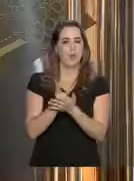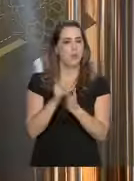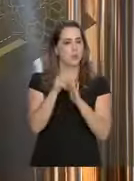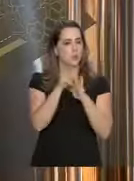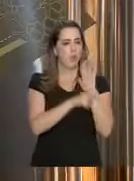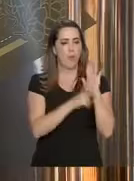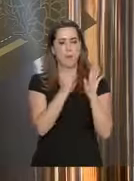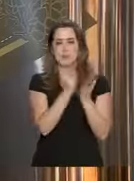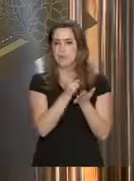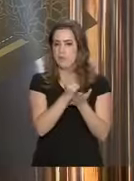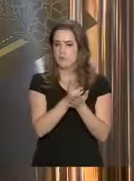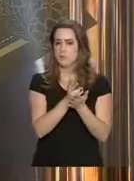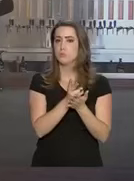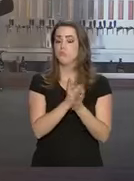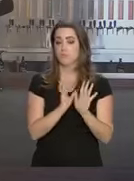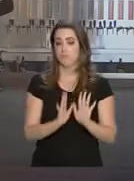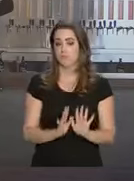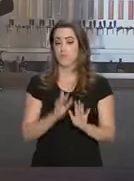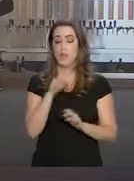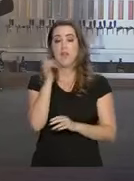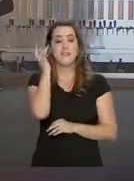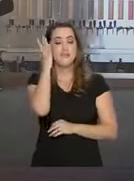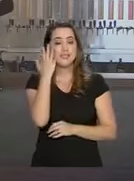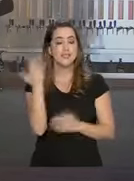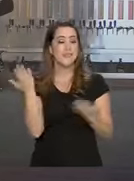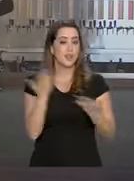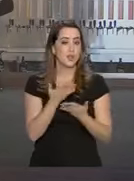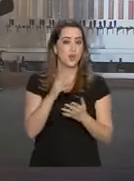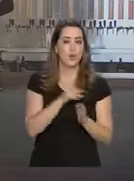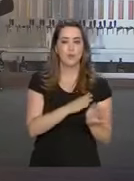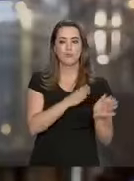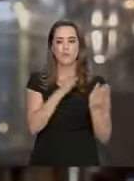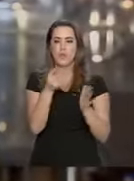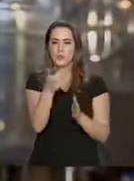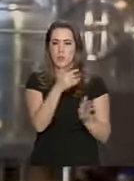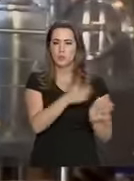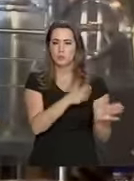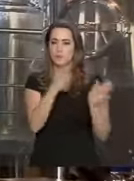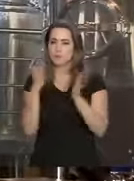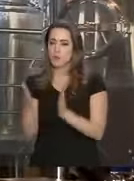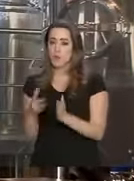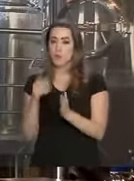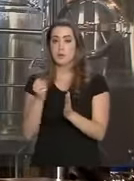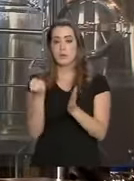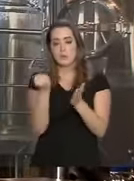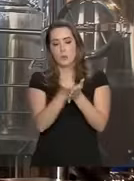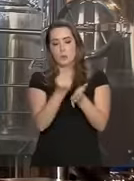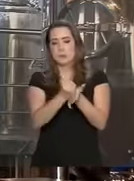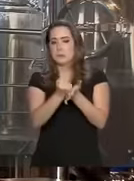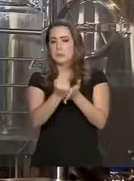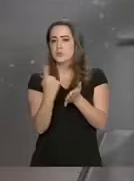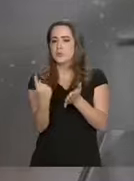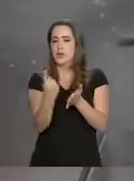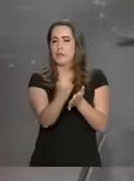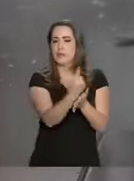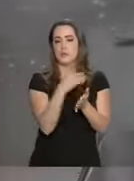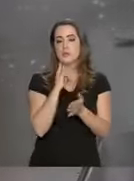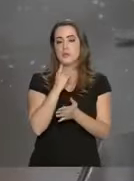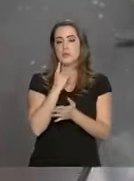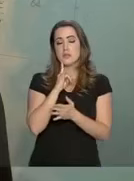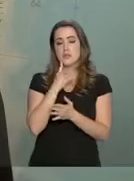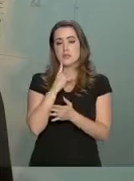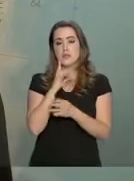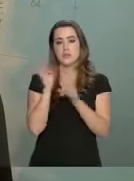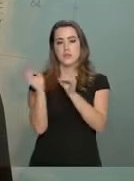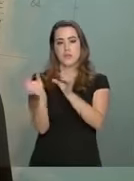normas continuam as mesmas. A facilidade vem para a segunda etapa, que é o registro de cada variedade de cerveja que será